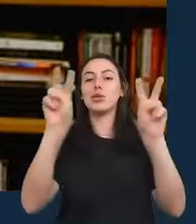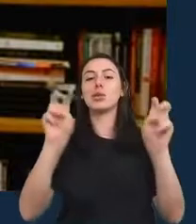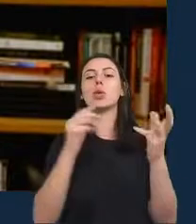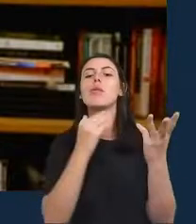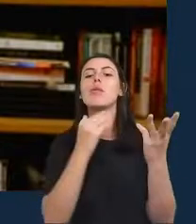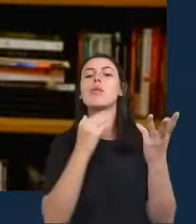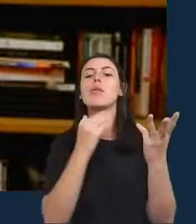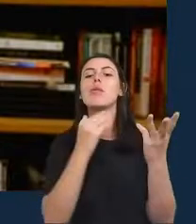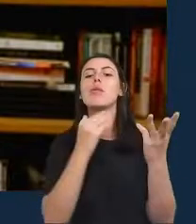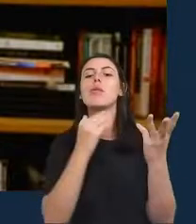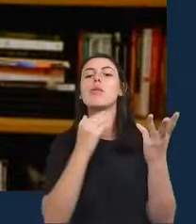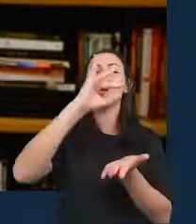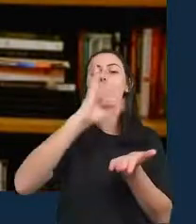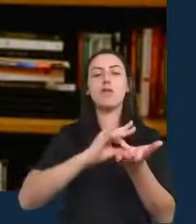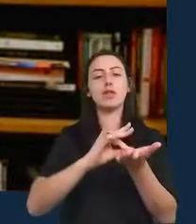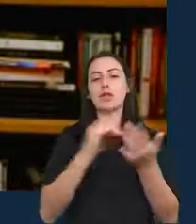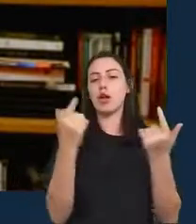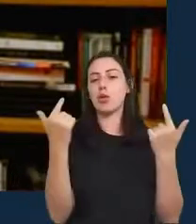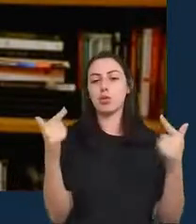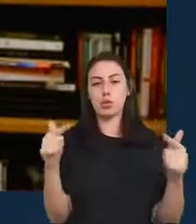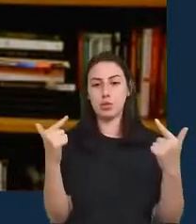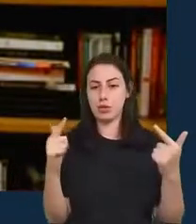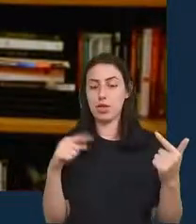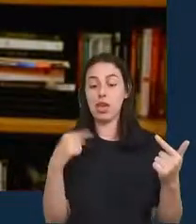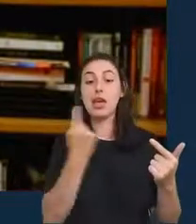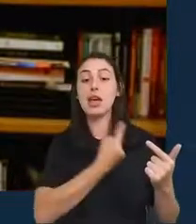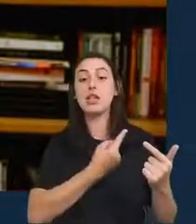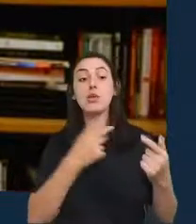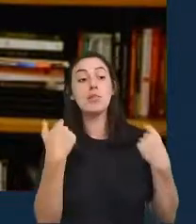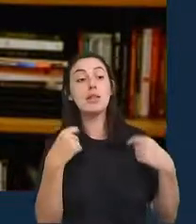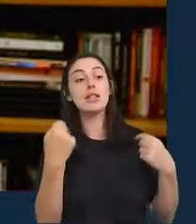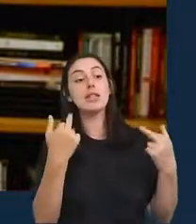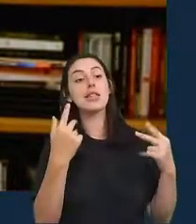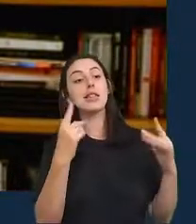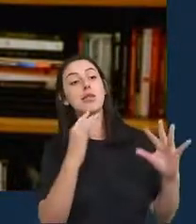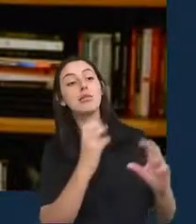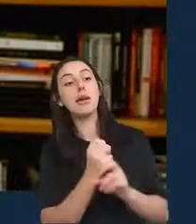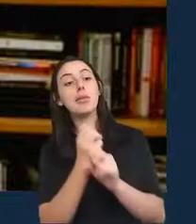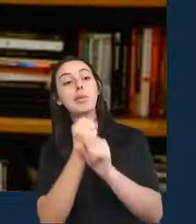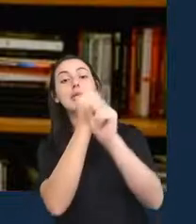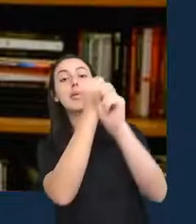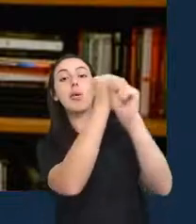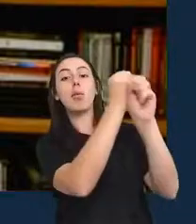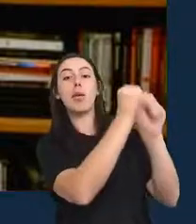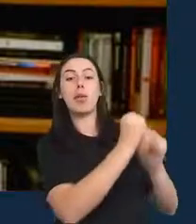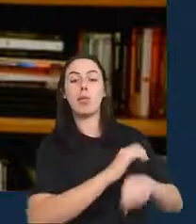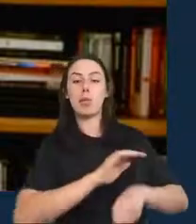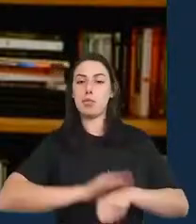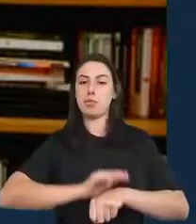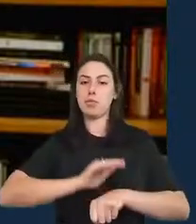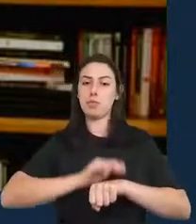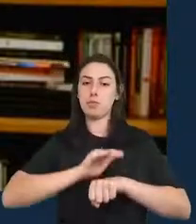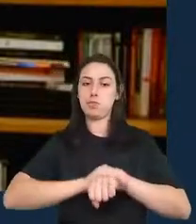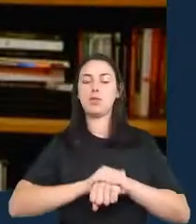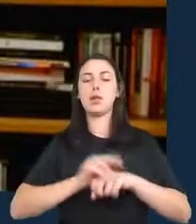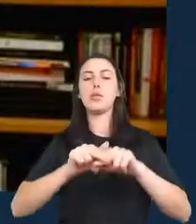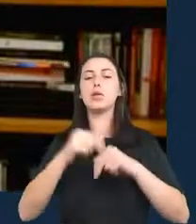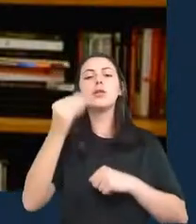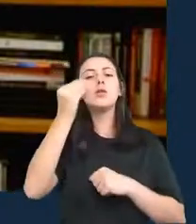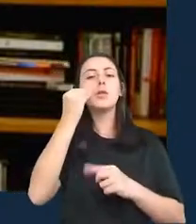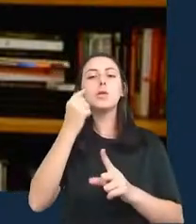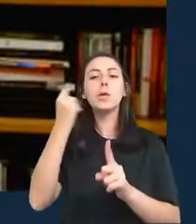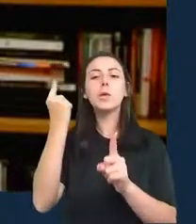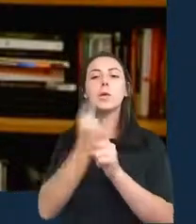ano após ano. Então, a gente só pode estimá-las e a maneira como a gente fez isso foi tentando encontrar dados sobre